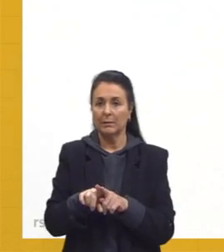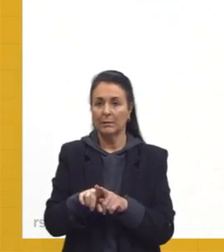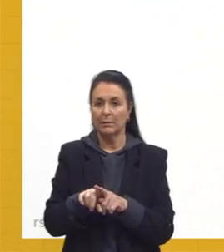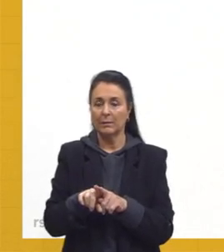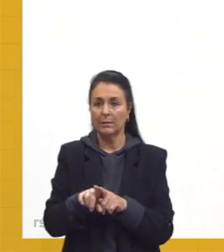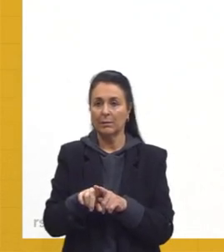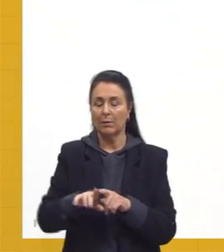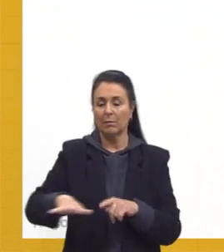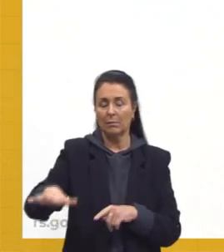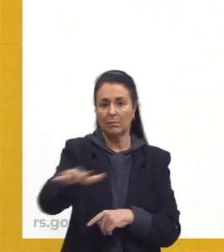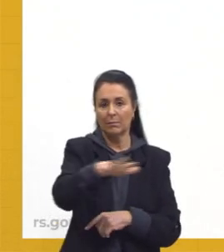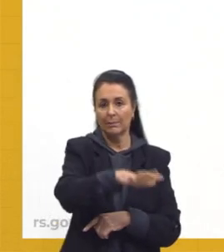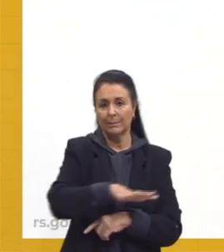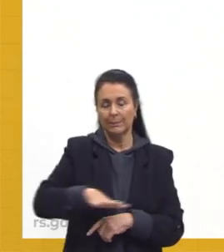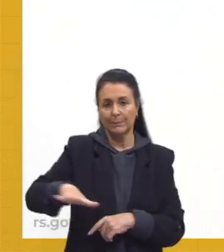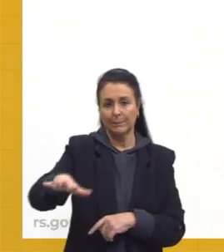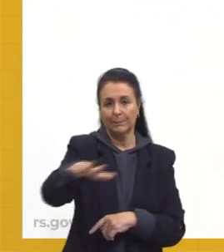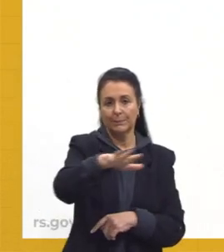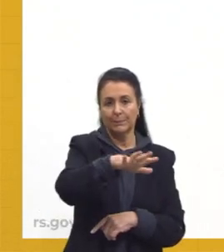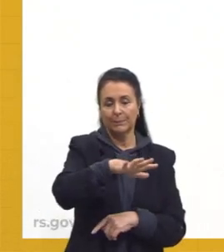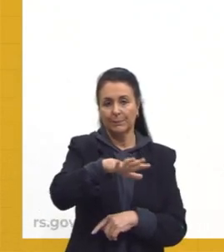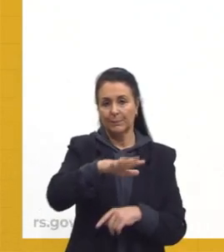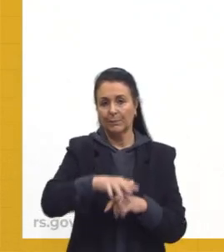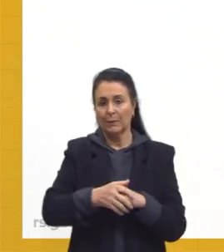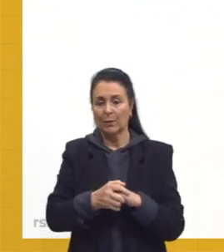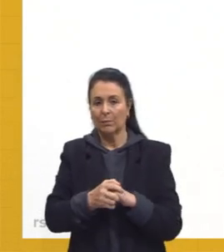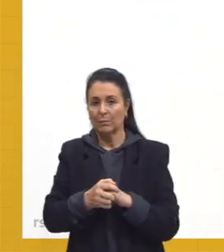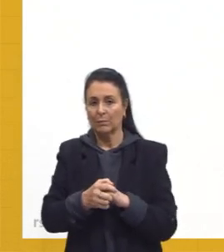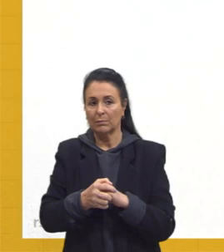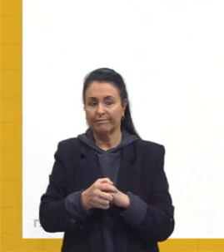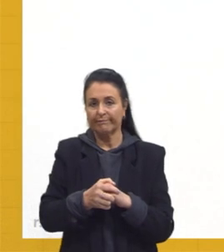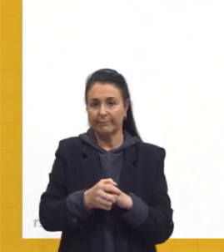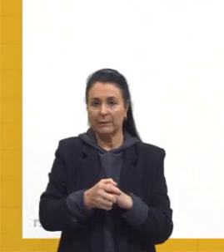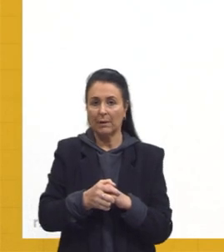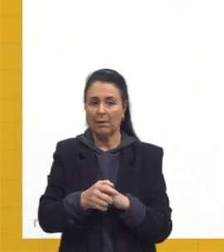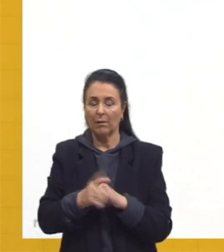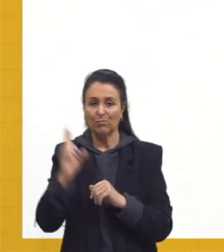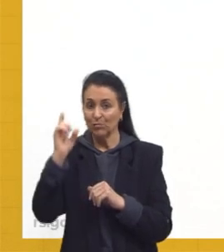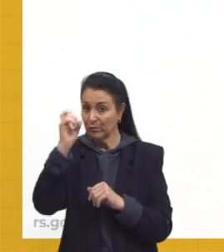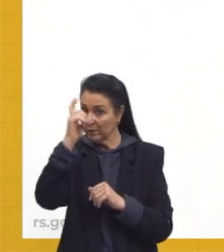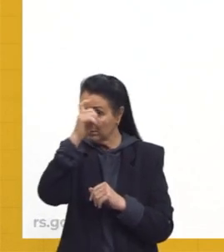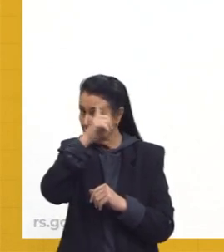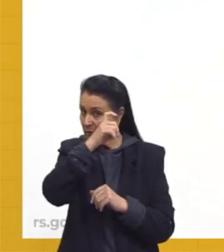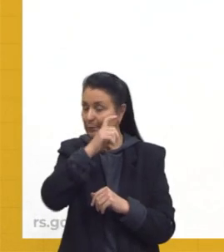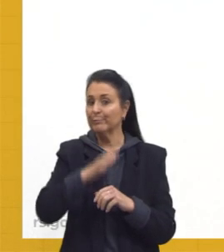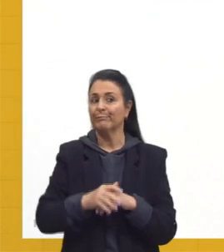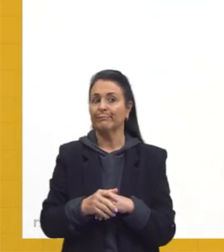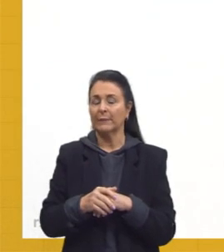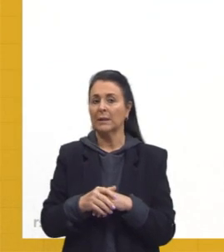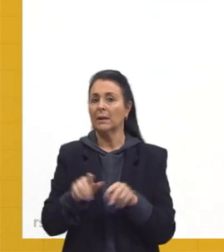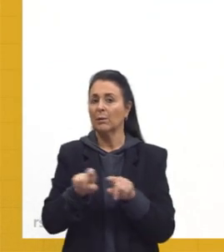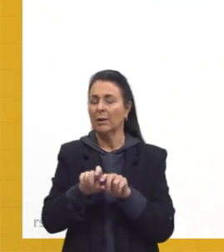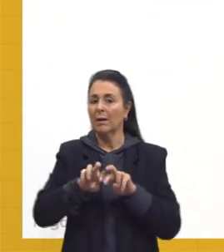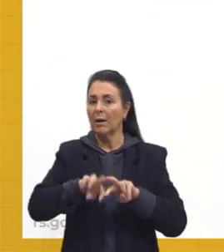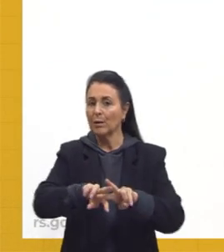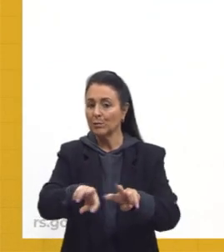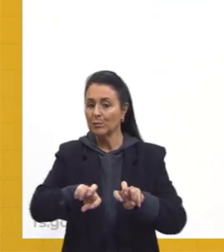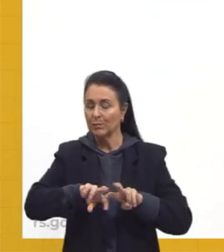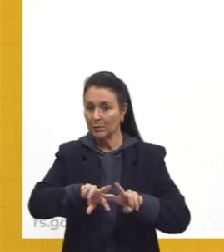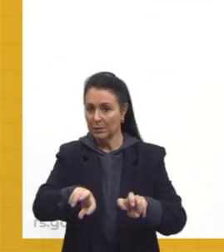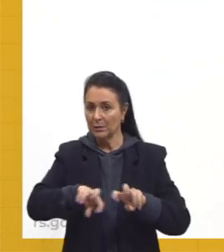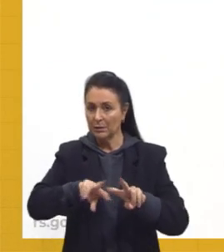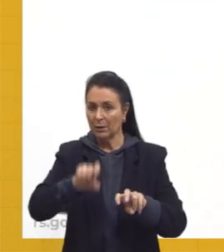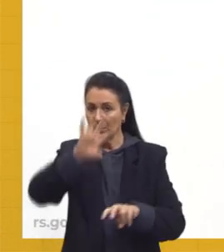numa área, numa questão aí meio barra pesada aí, né, que é a exploração da Amazônia, né, gurizada.